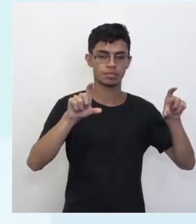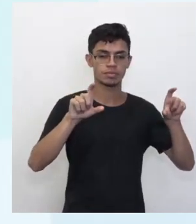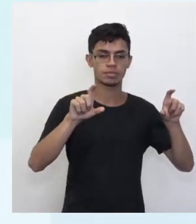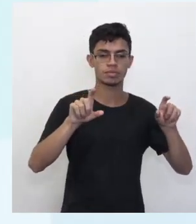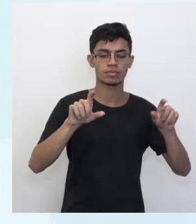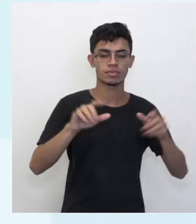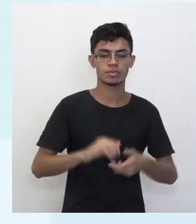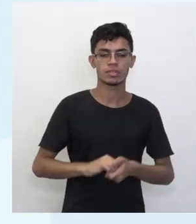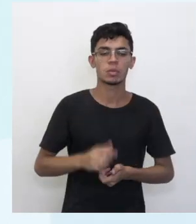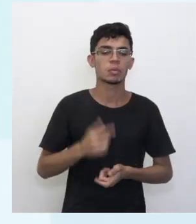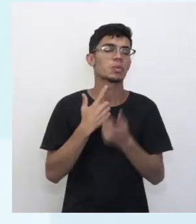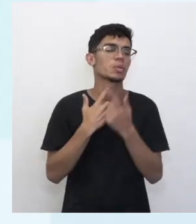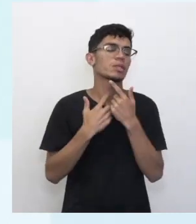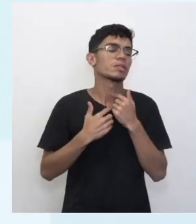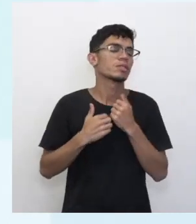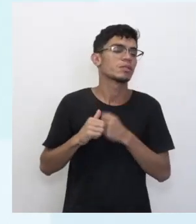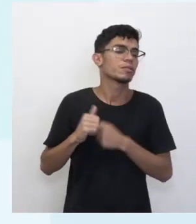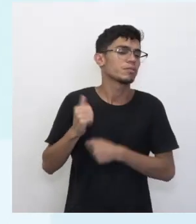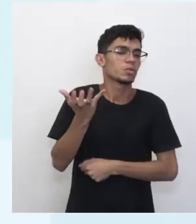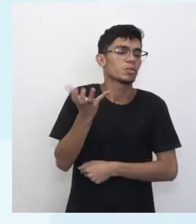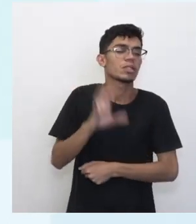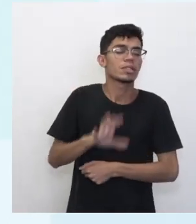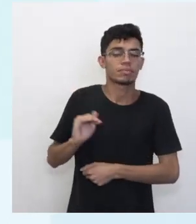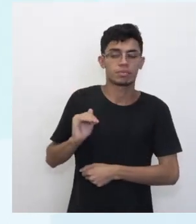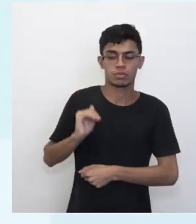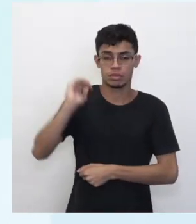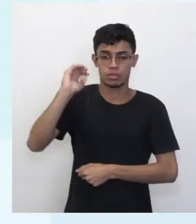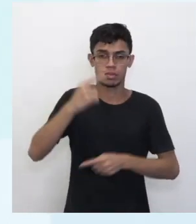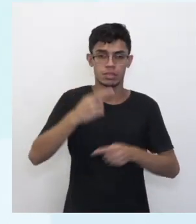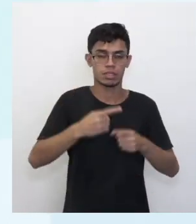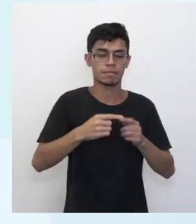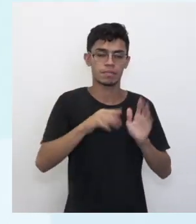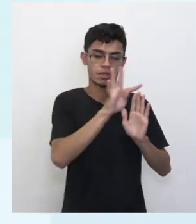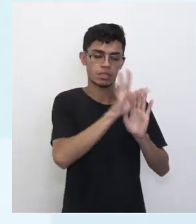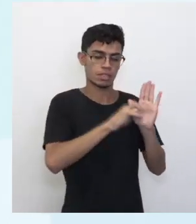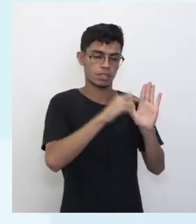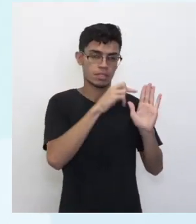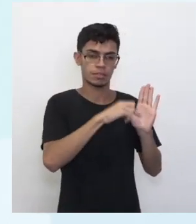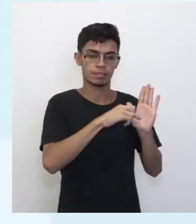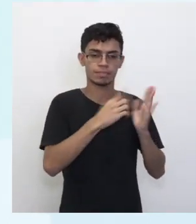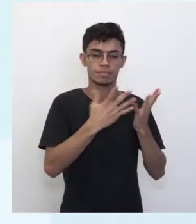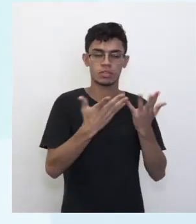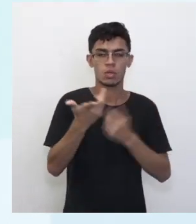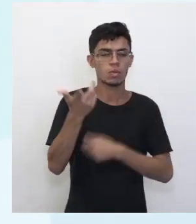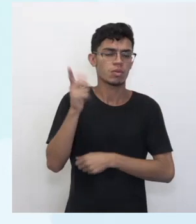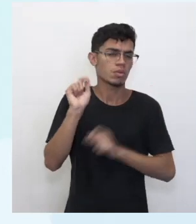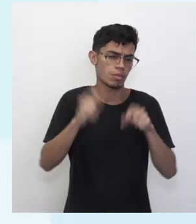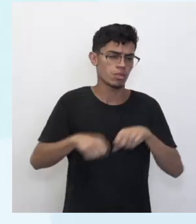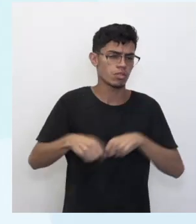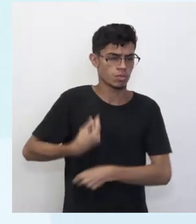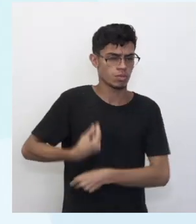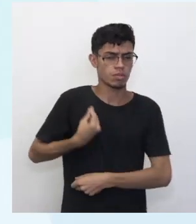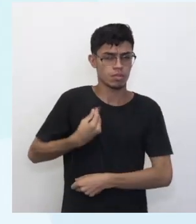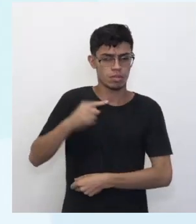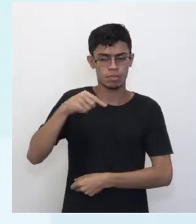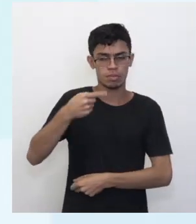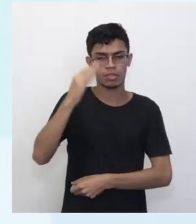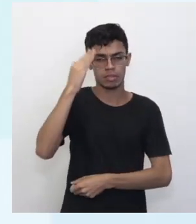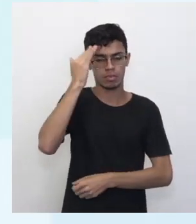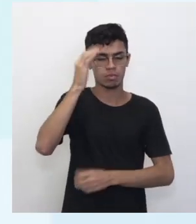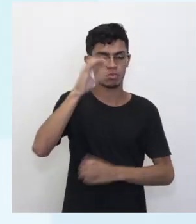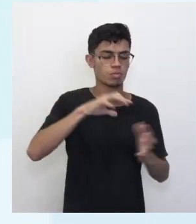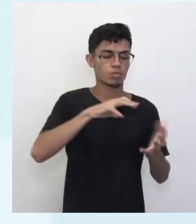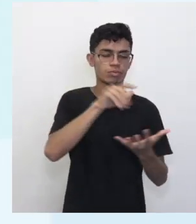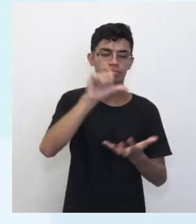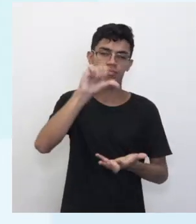é... Vontade de não querer ser um adulto. Por que não é? Olha, tem um trecho que fala assim. Dá para viver mesmo depois de descobrir que o mundo